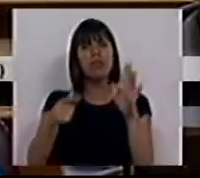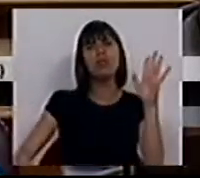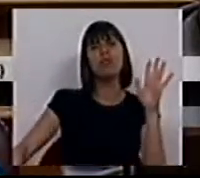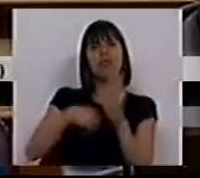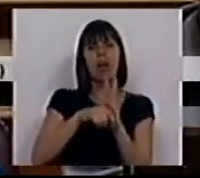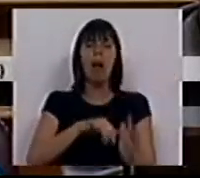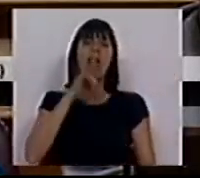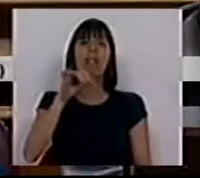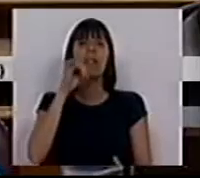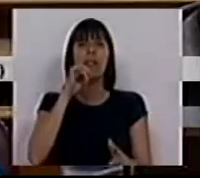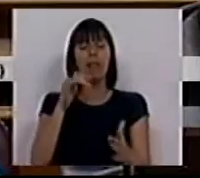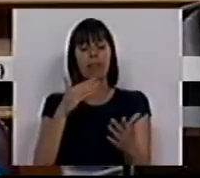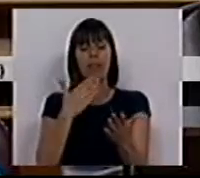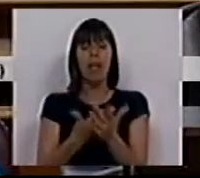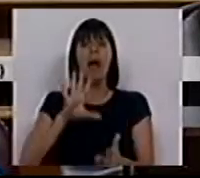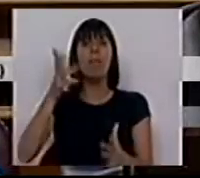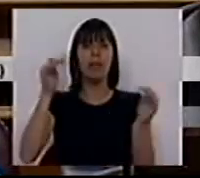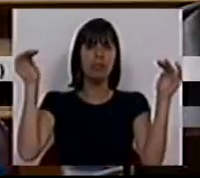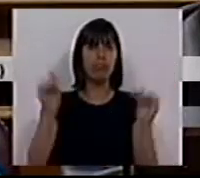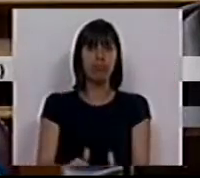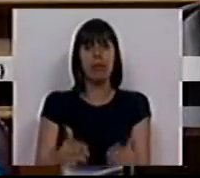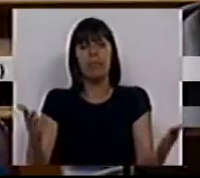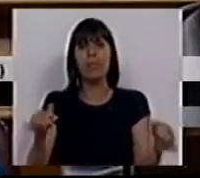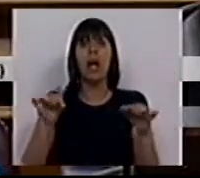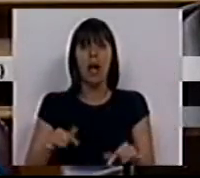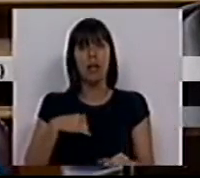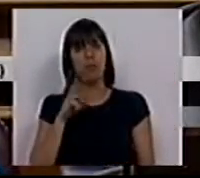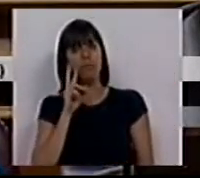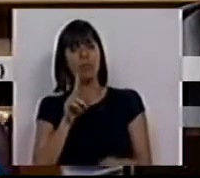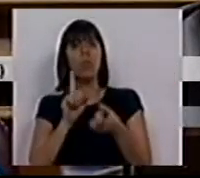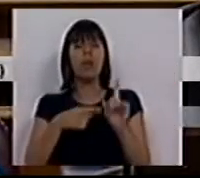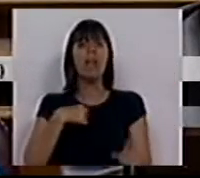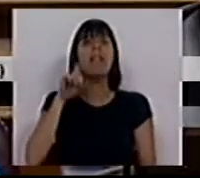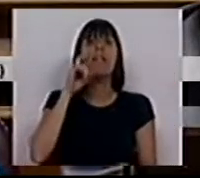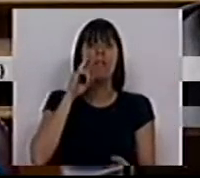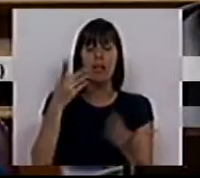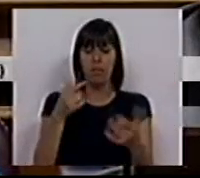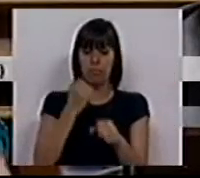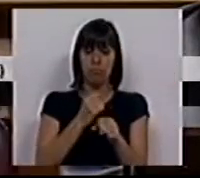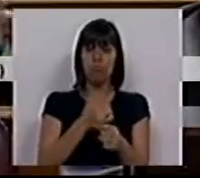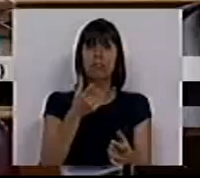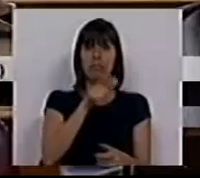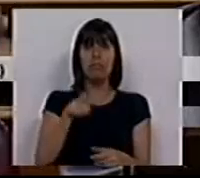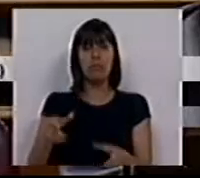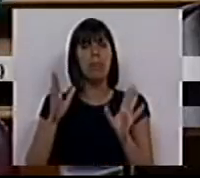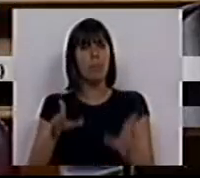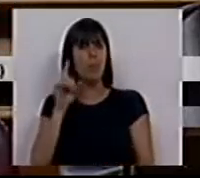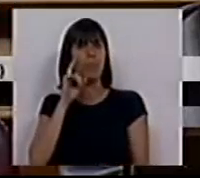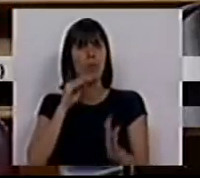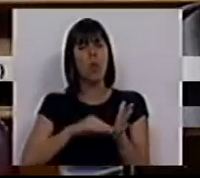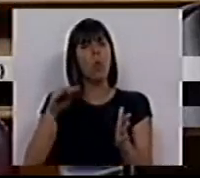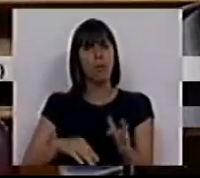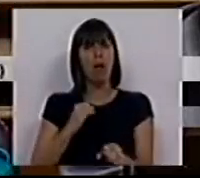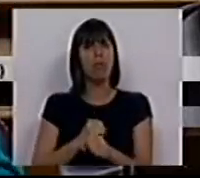chantagem permanente para puxar o país para o fundo. O que aqui nós devemos defender é que a cada posto de trabalho tem de defender um